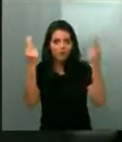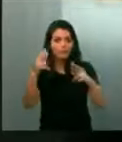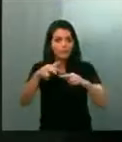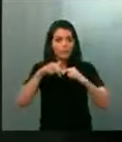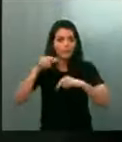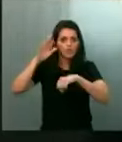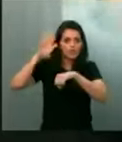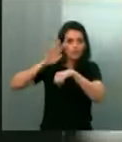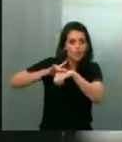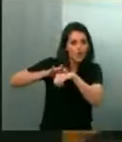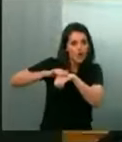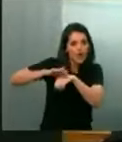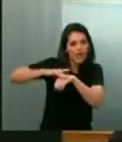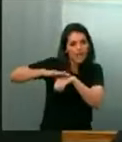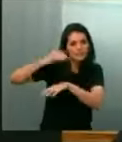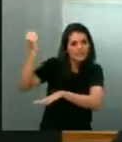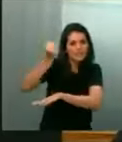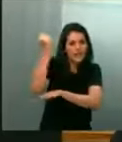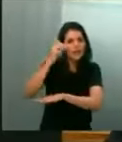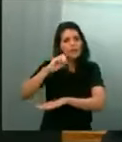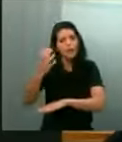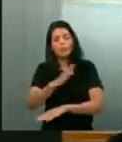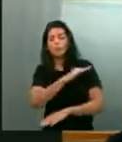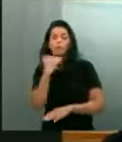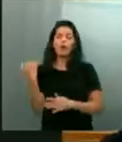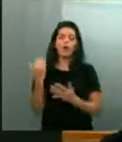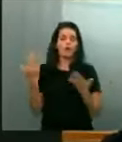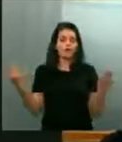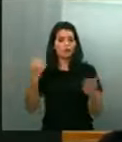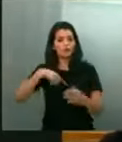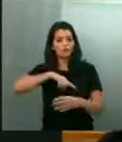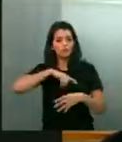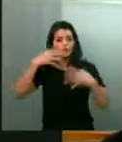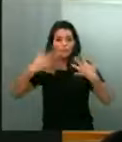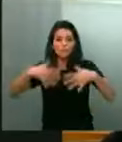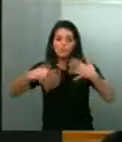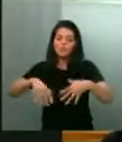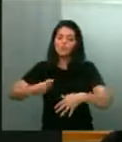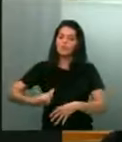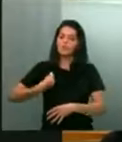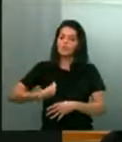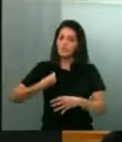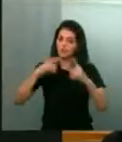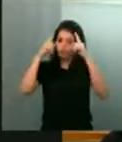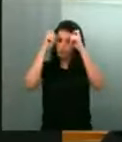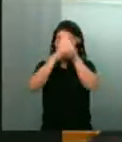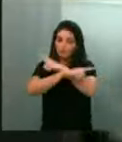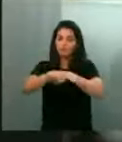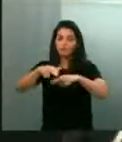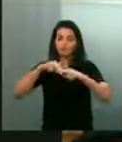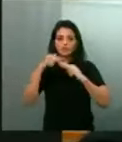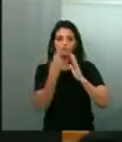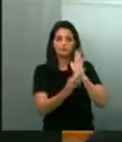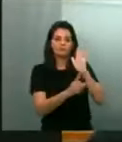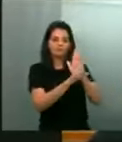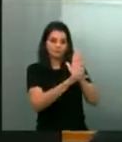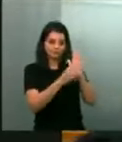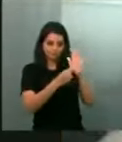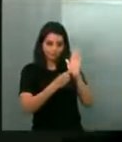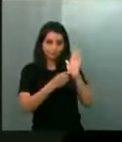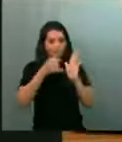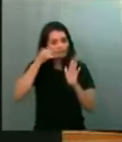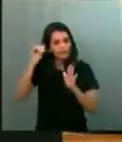vivemos uma situação de exceção, senhores. É por isso que ingressei com esse projeto de lei para vedar.